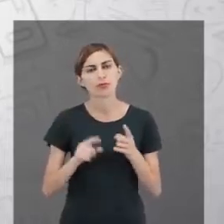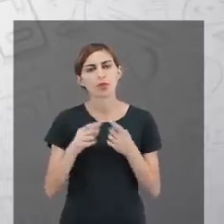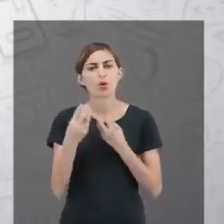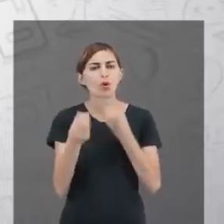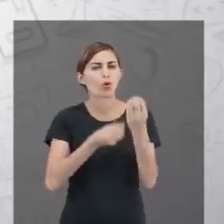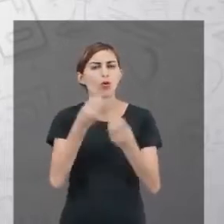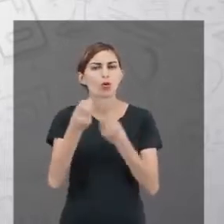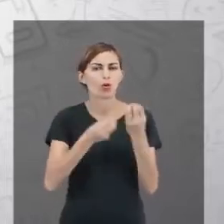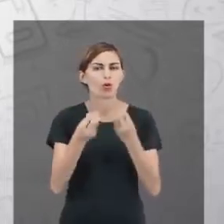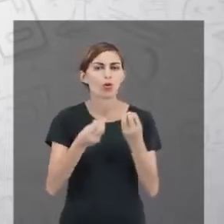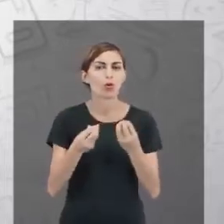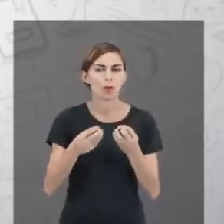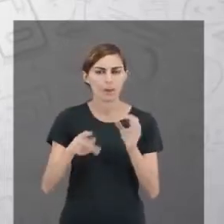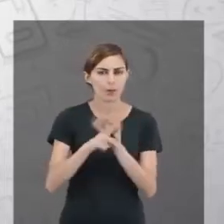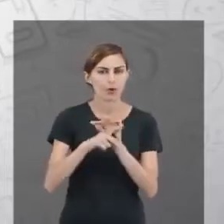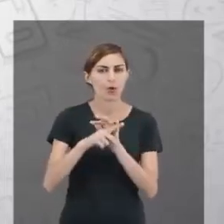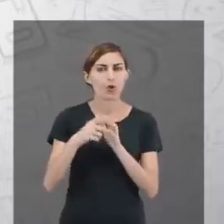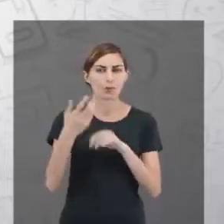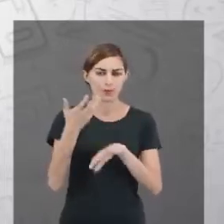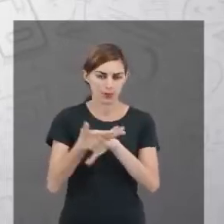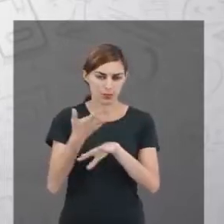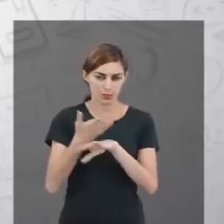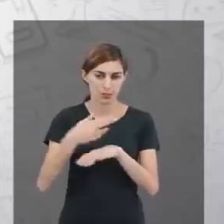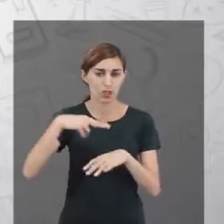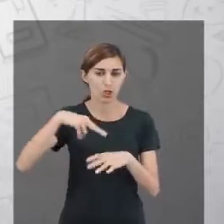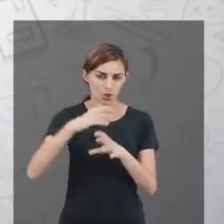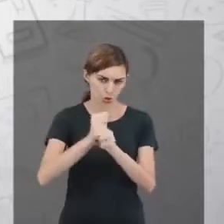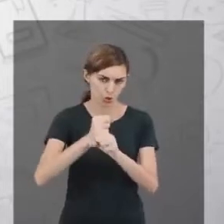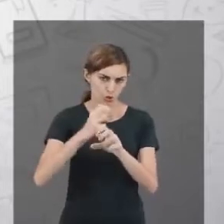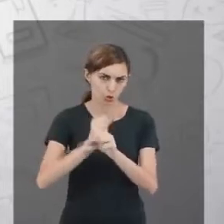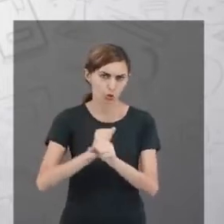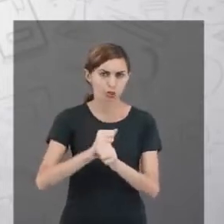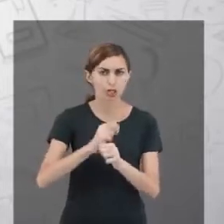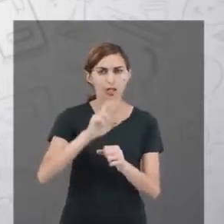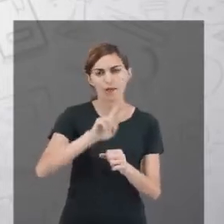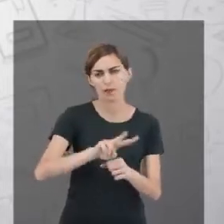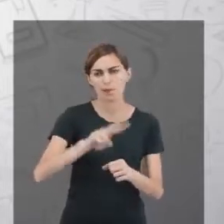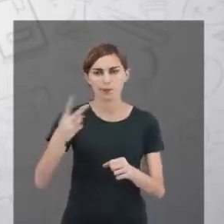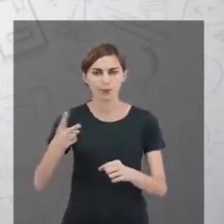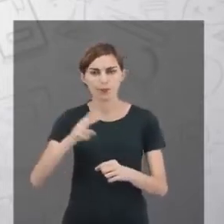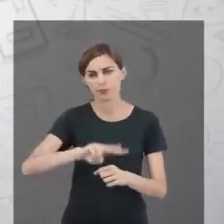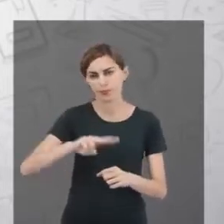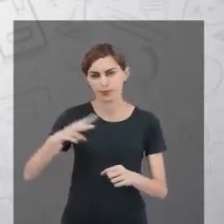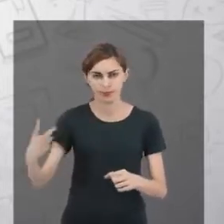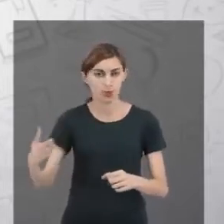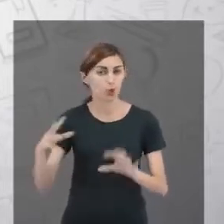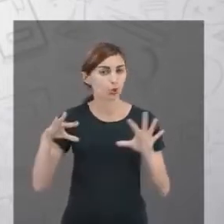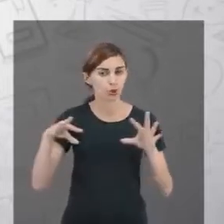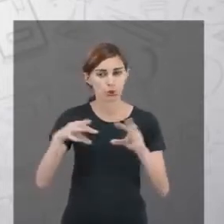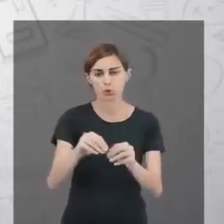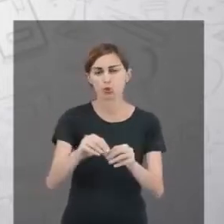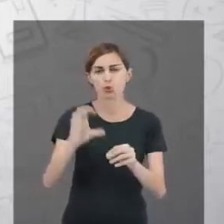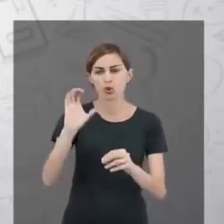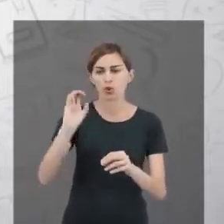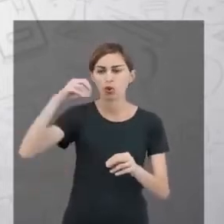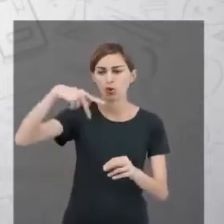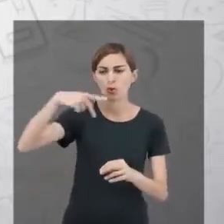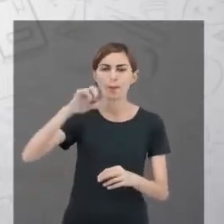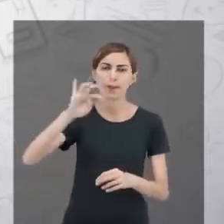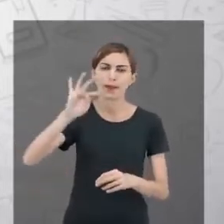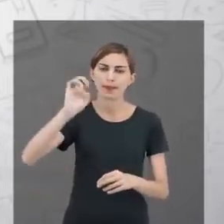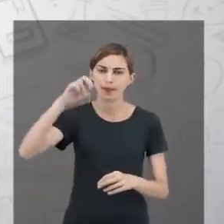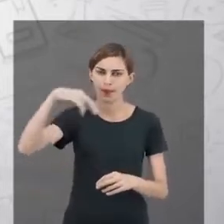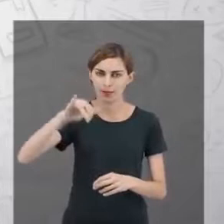Como ela é da disciplina, essa nota que você tirou, ela vai ser replicada para todas as competências da